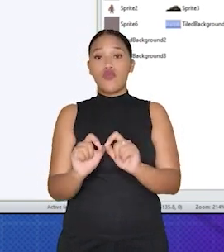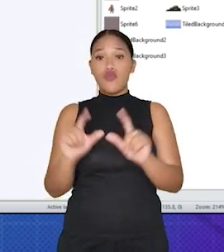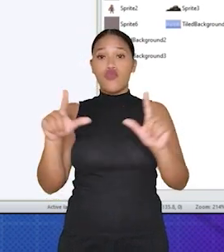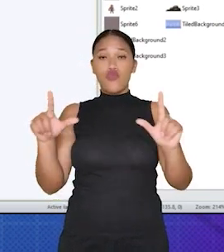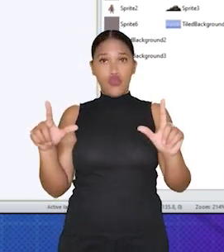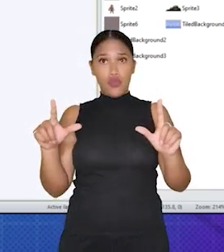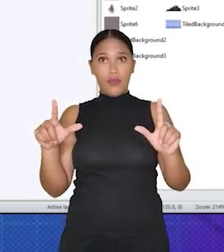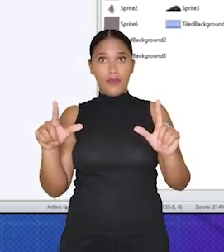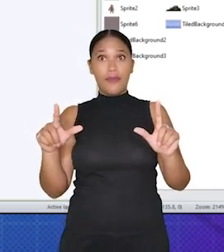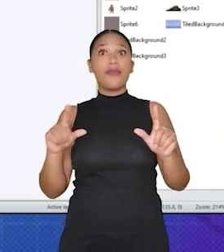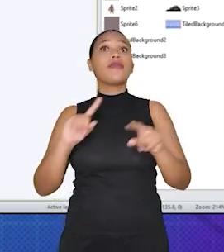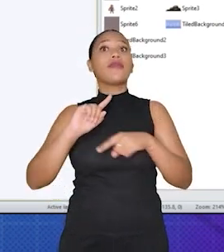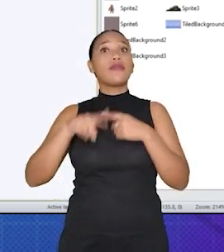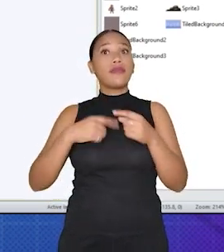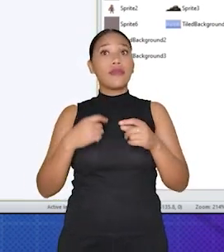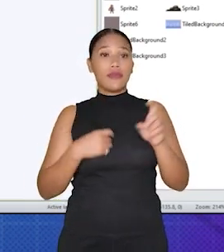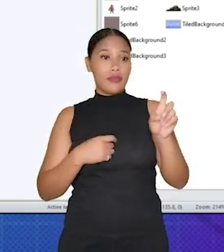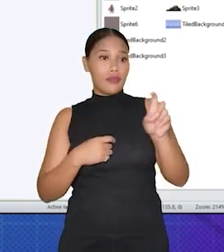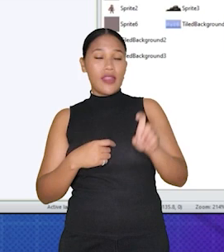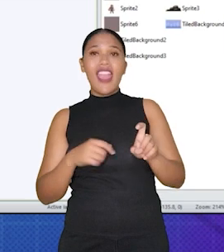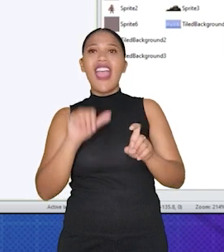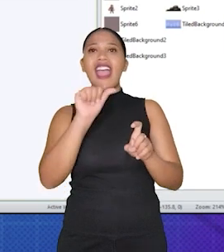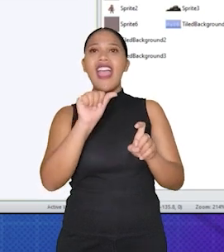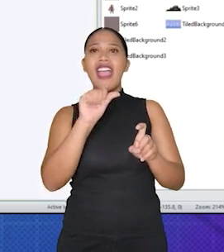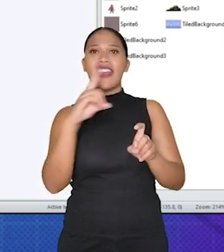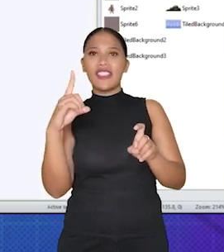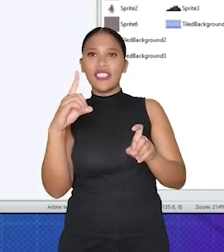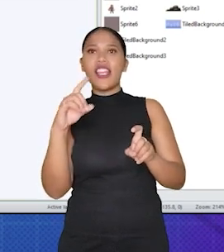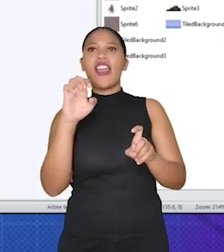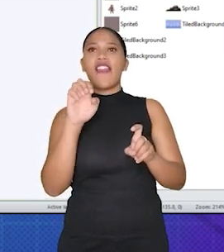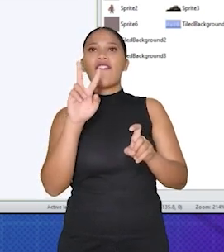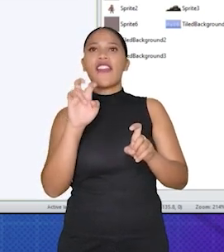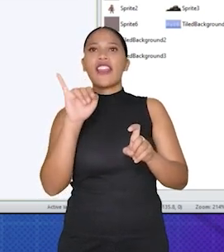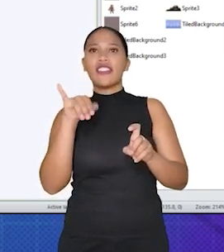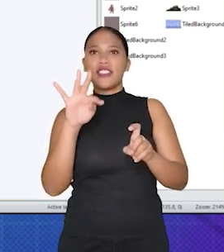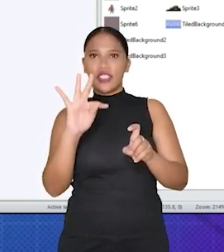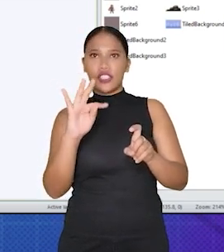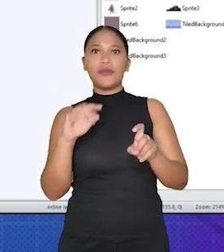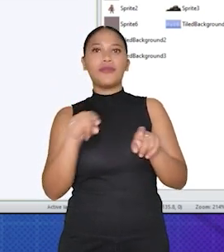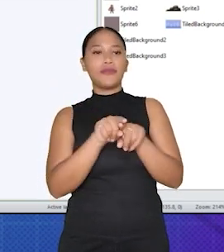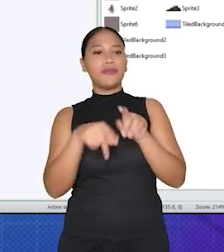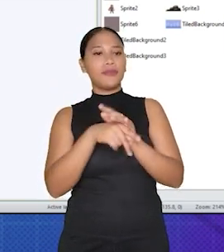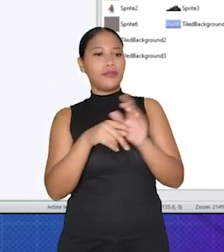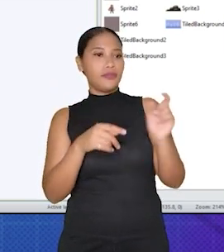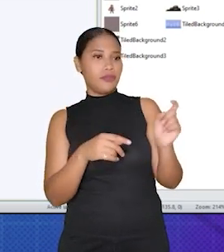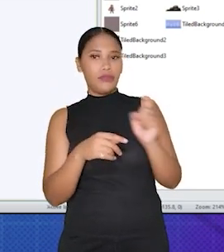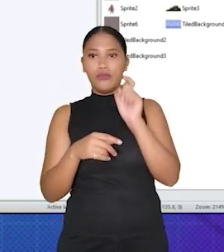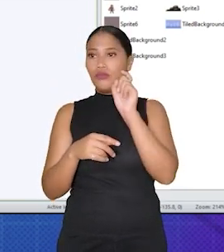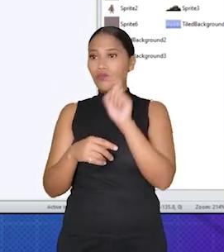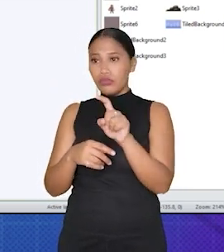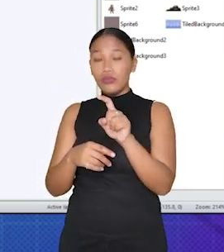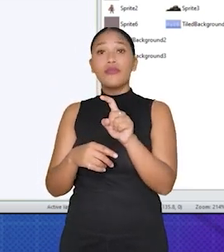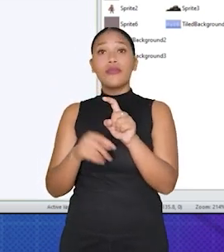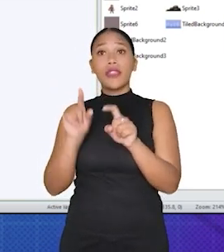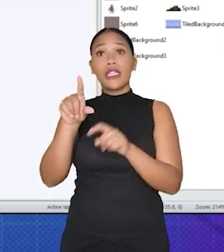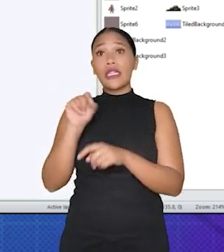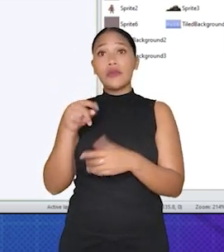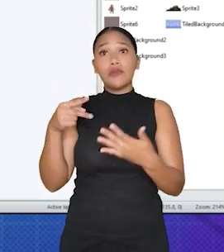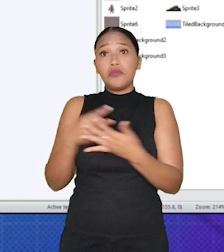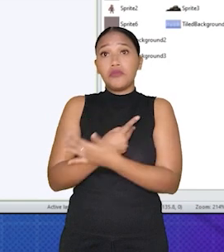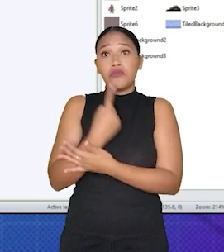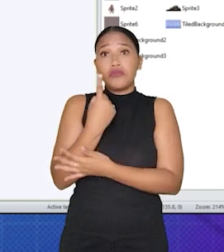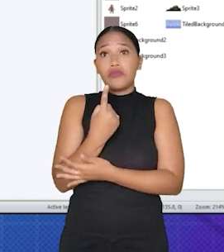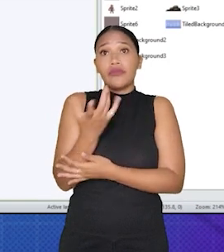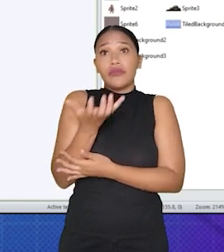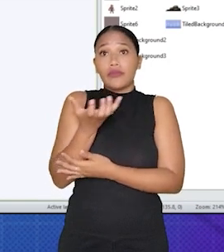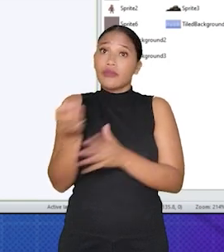acessar a Folha de Eventos. Clique no botão Add Event, Adicionar Event, para abrir o menu de seleção de eventos. Selecione o